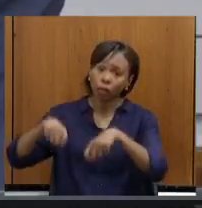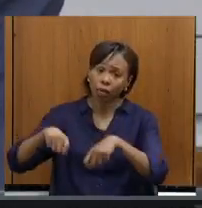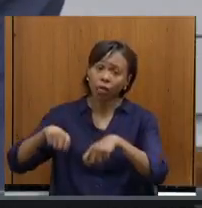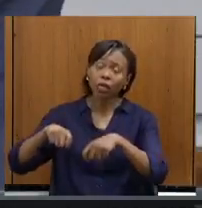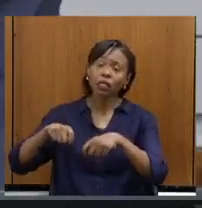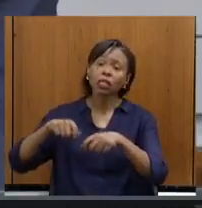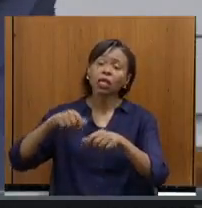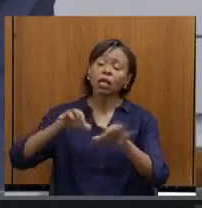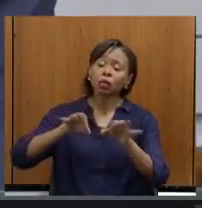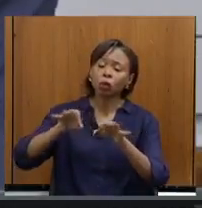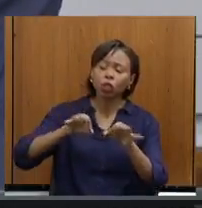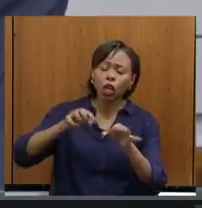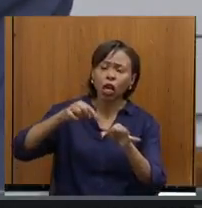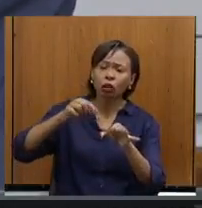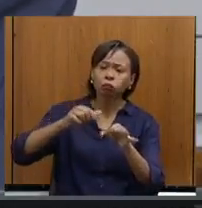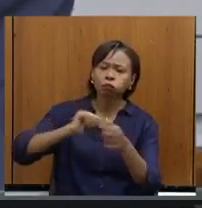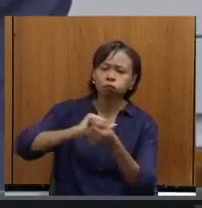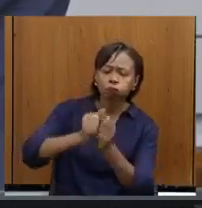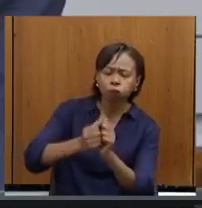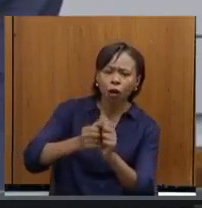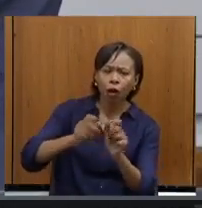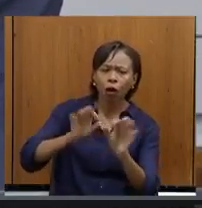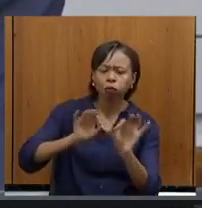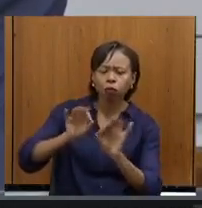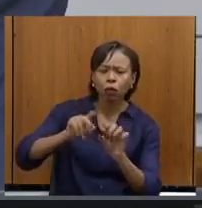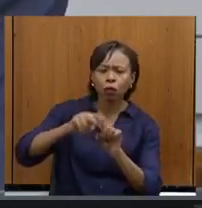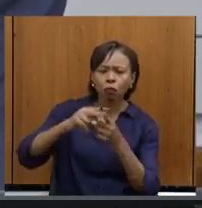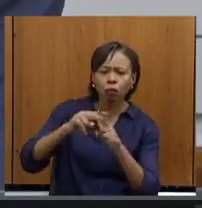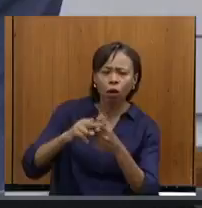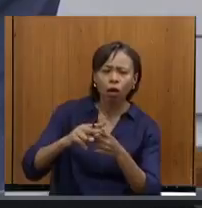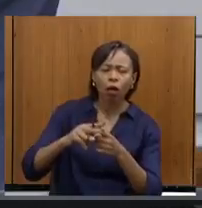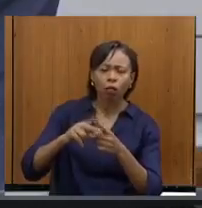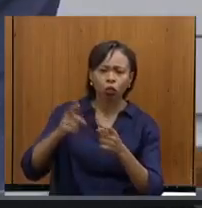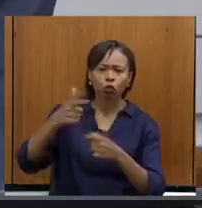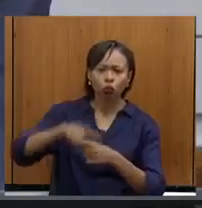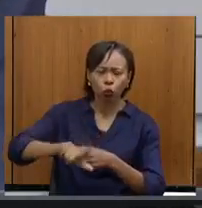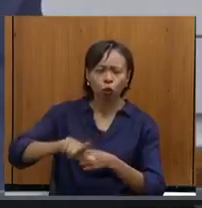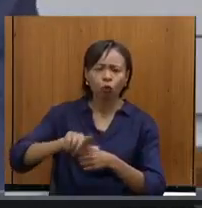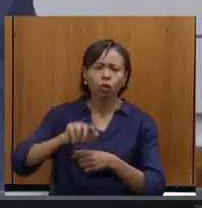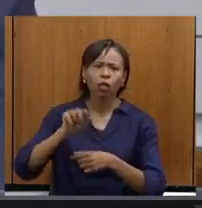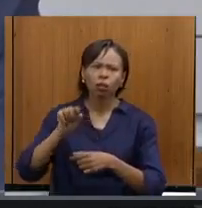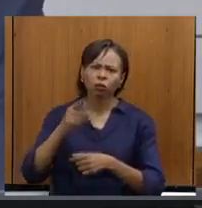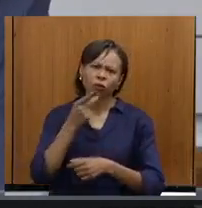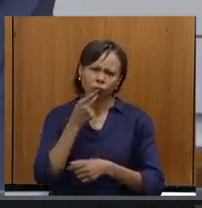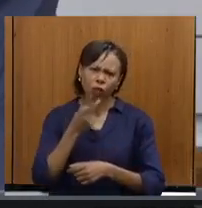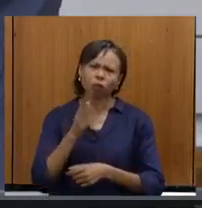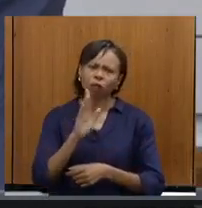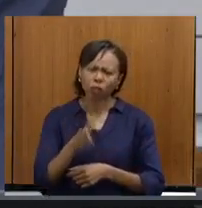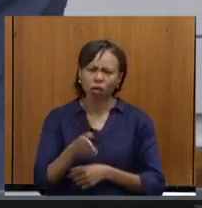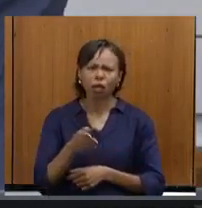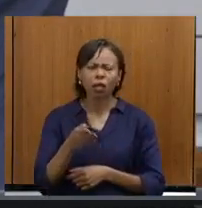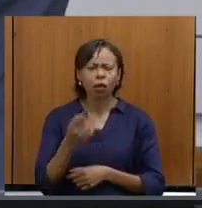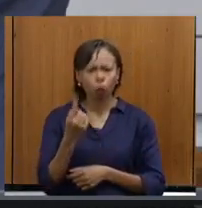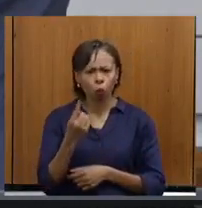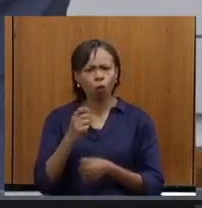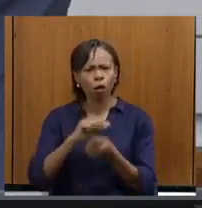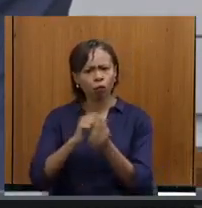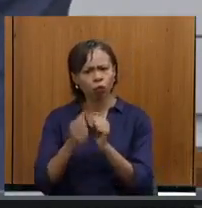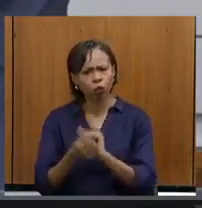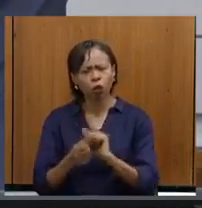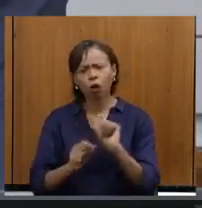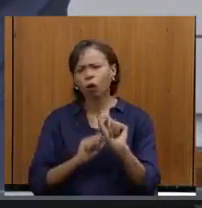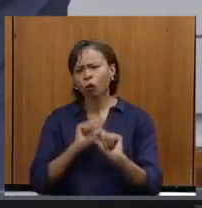novas adequações, e o senhor disse aqui, que uma delas, e que eu estou vendo com muito bons olhos,